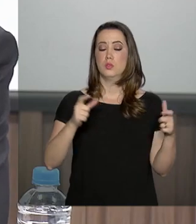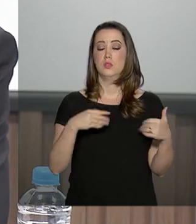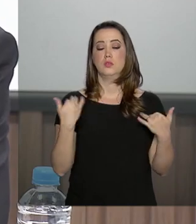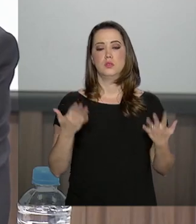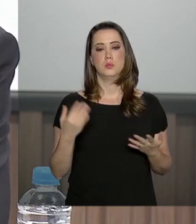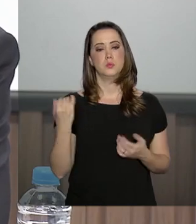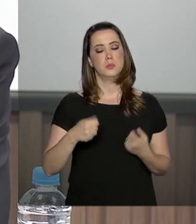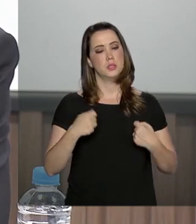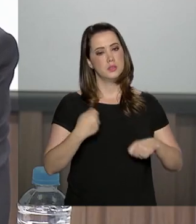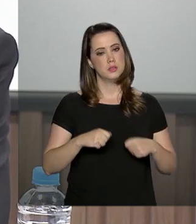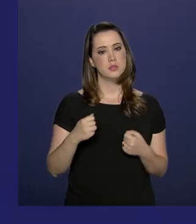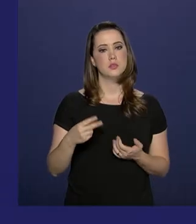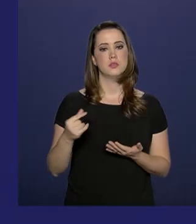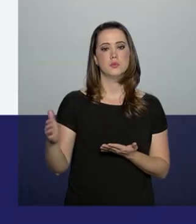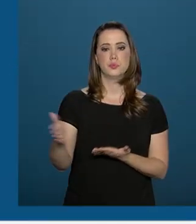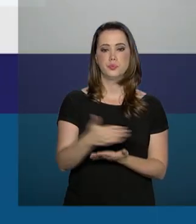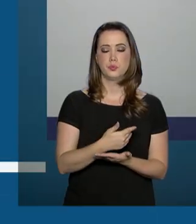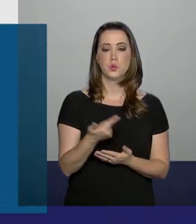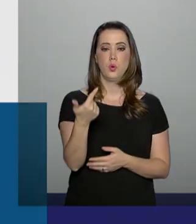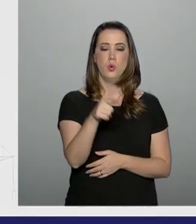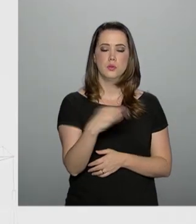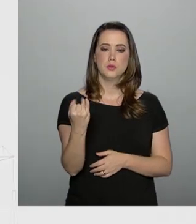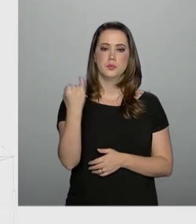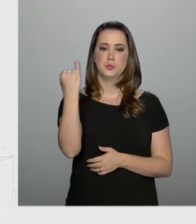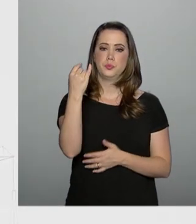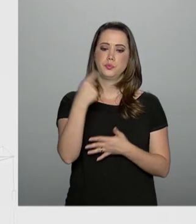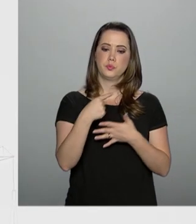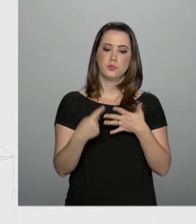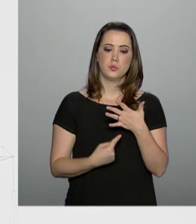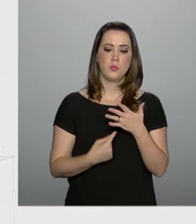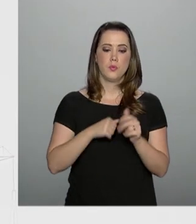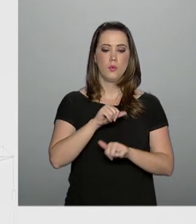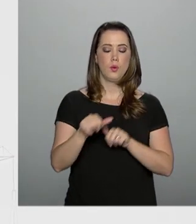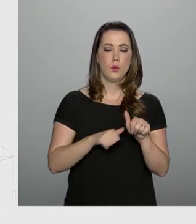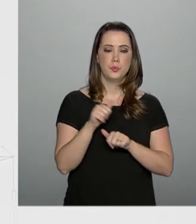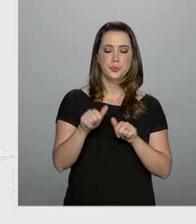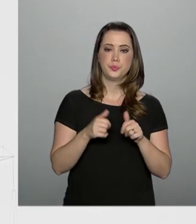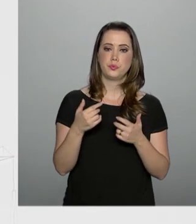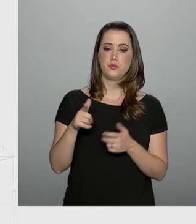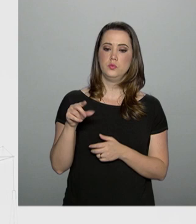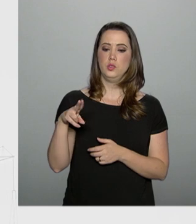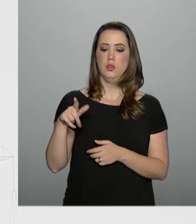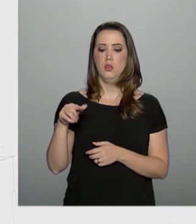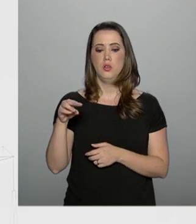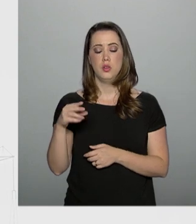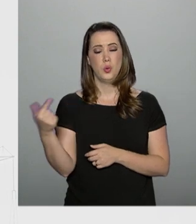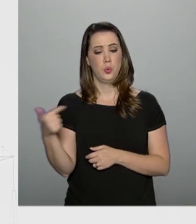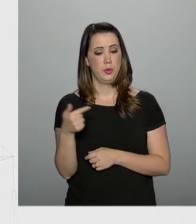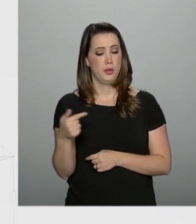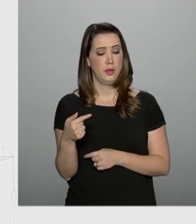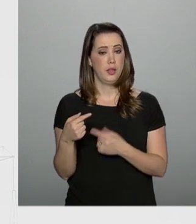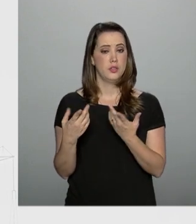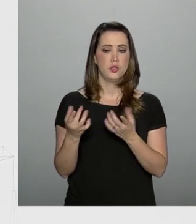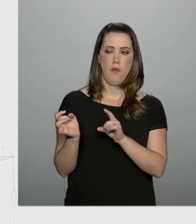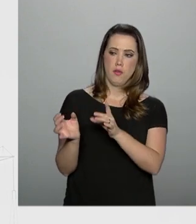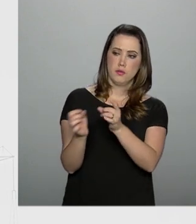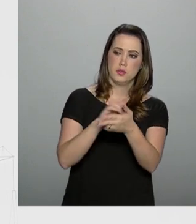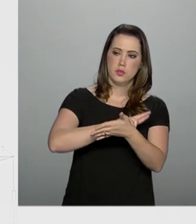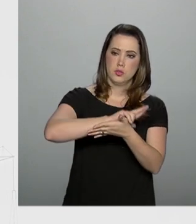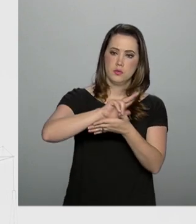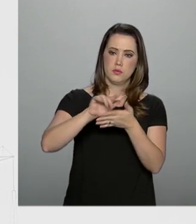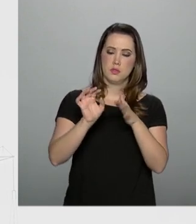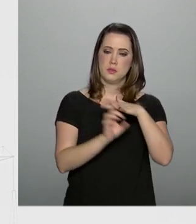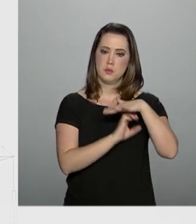É por isso a necessidade de capitalização. Outros destaques são a conversão do patrimônio líquido negativo referente à venda de várias